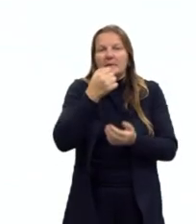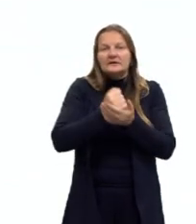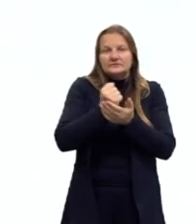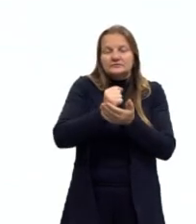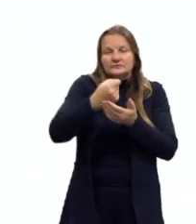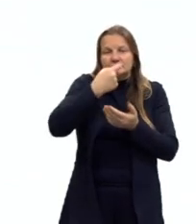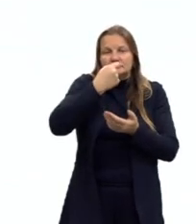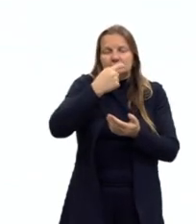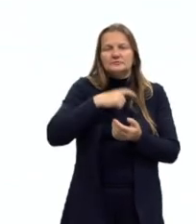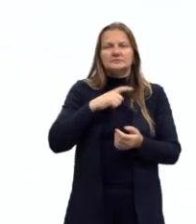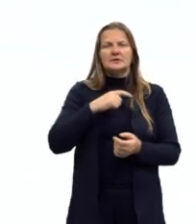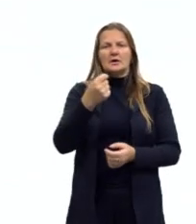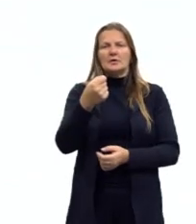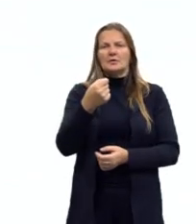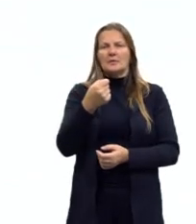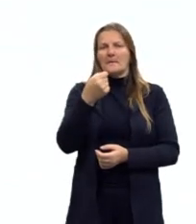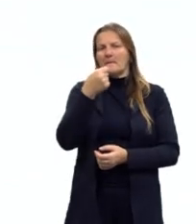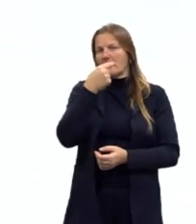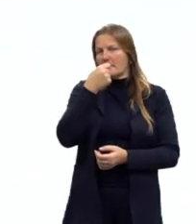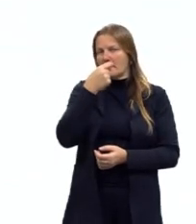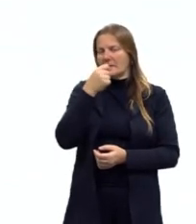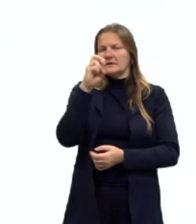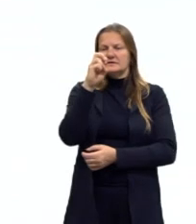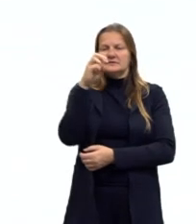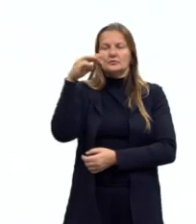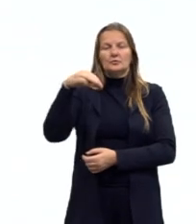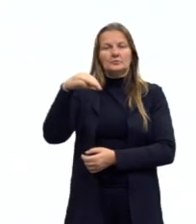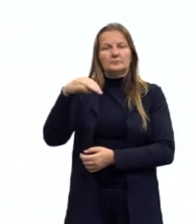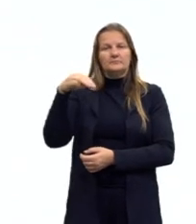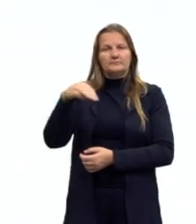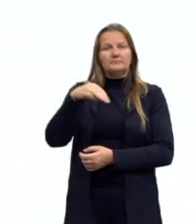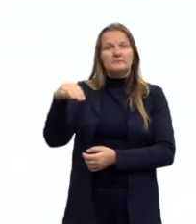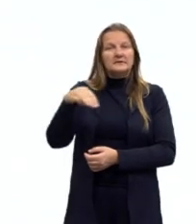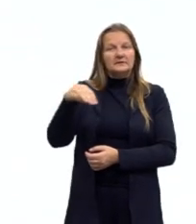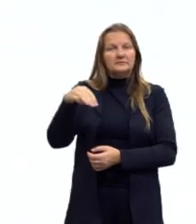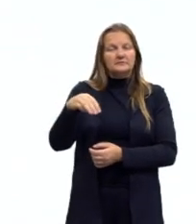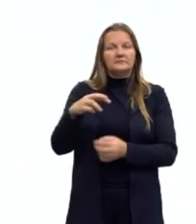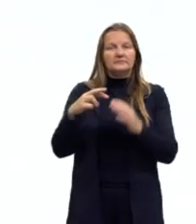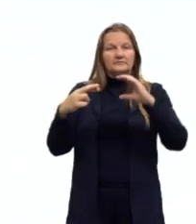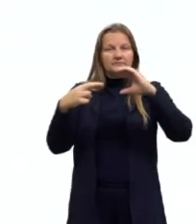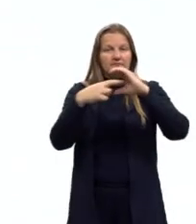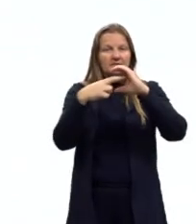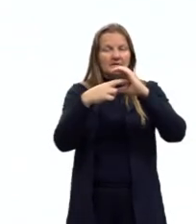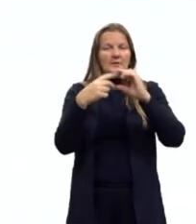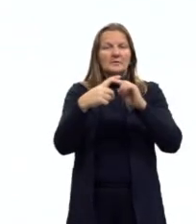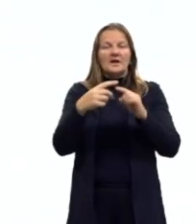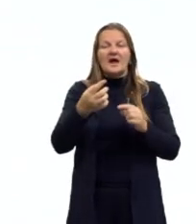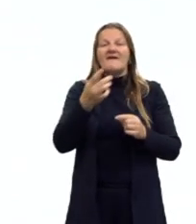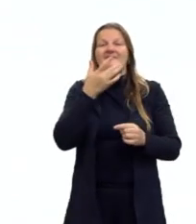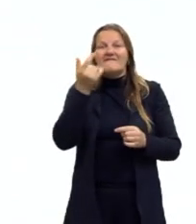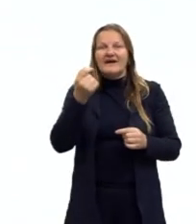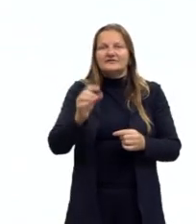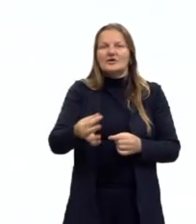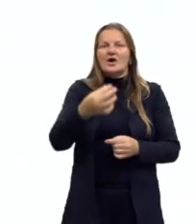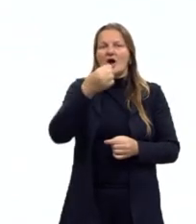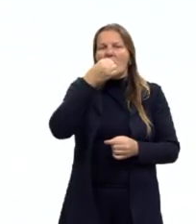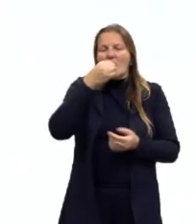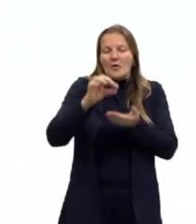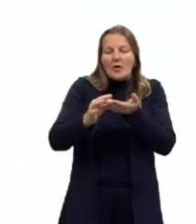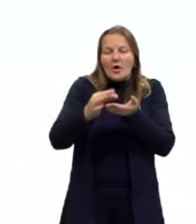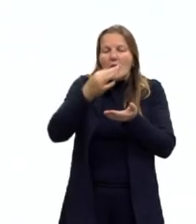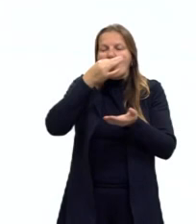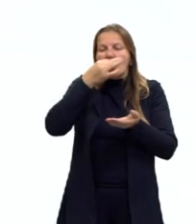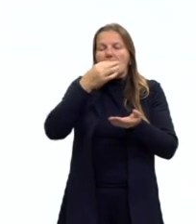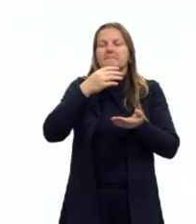produzido em pílulas com 5 milímetros de raio. Para facilitar a deglutição, deseja-se